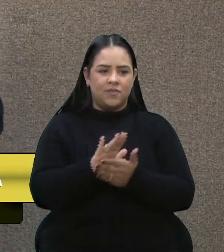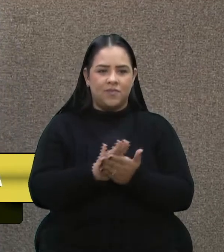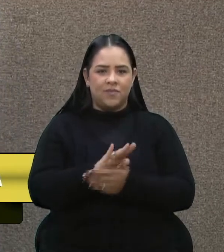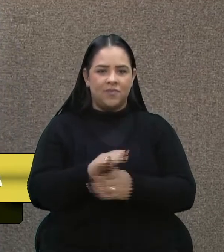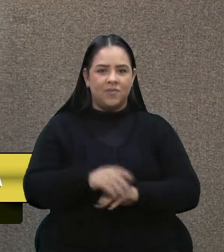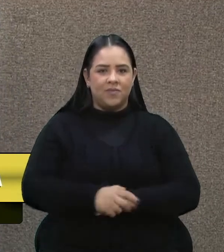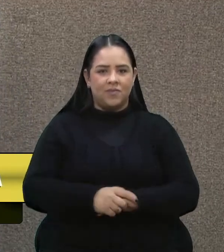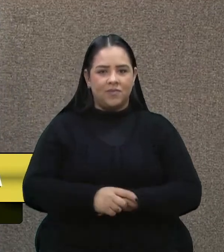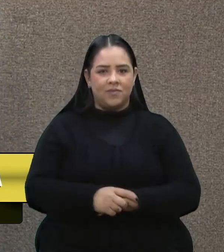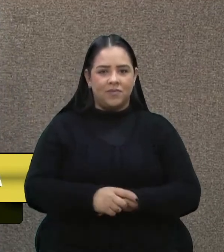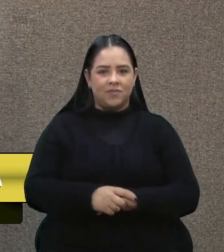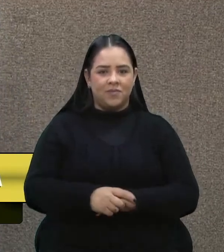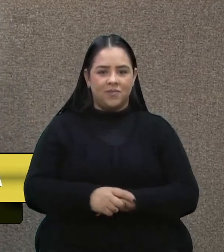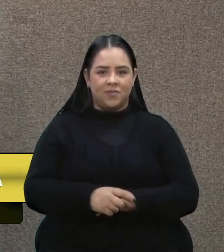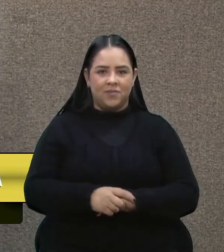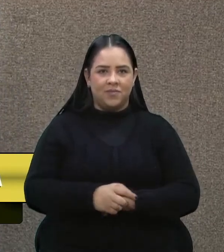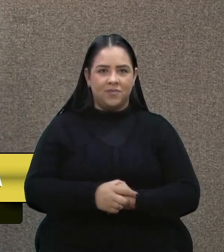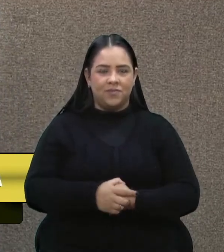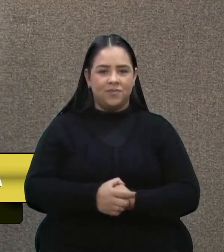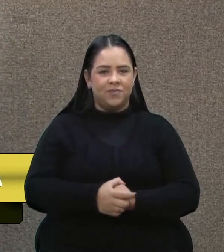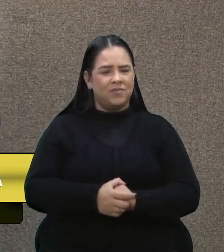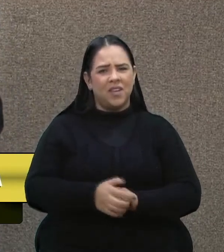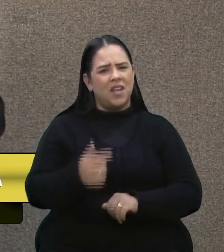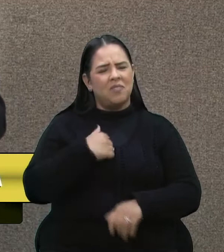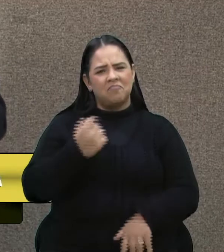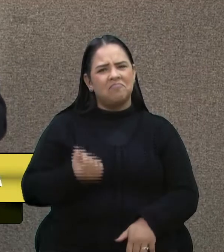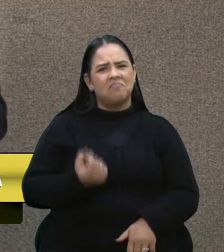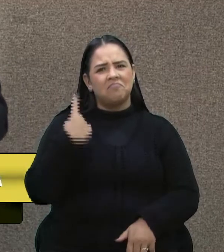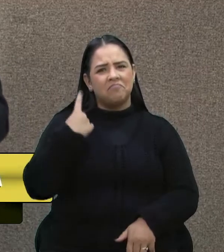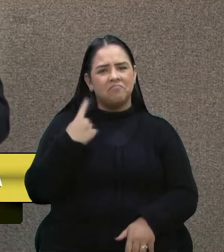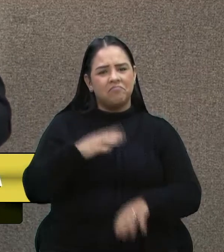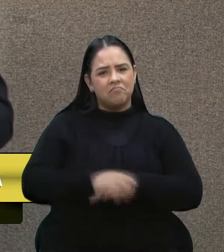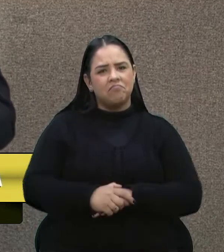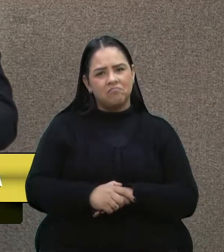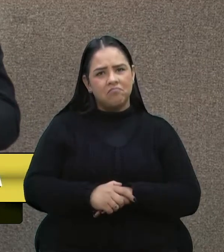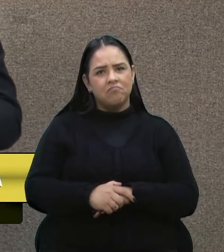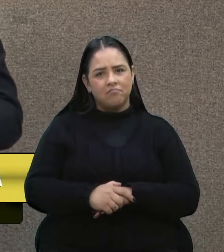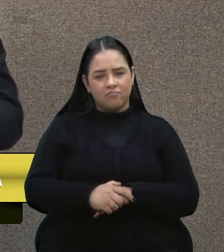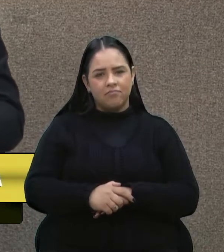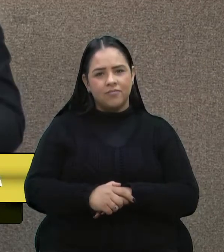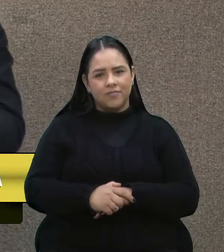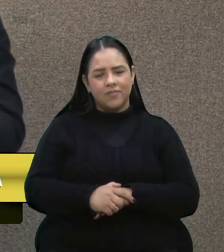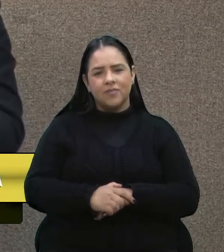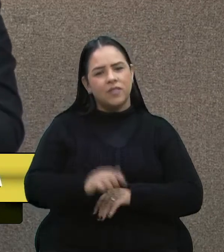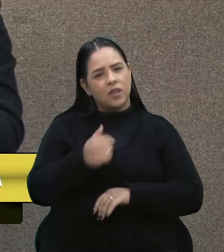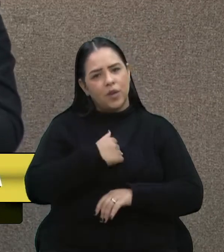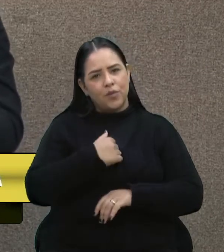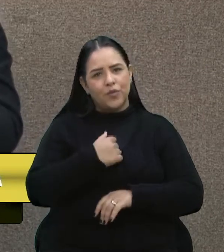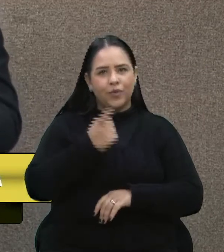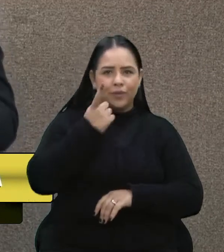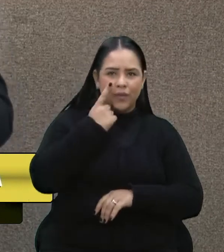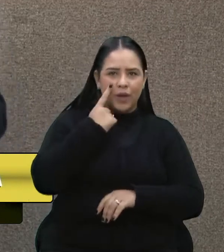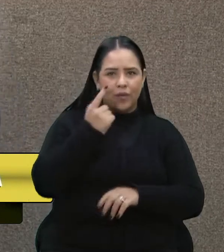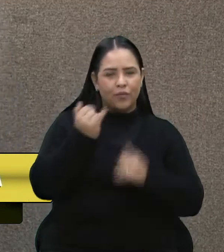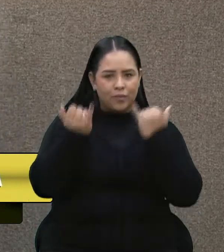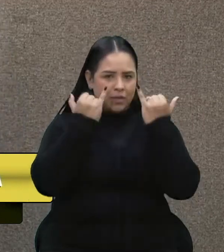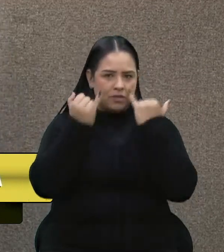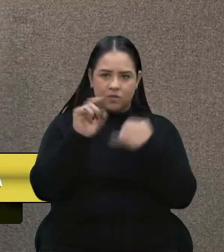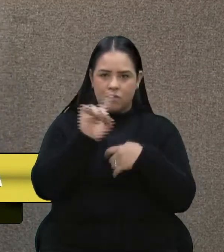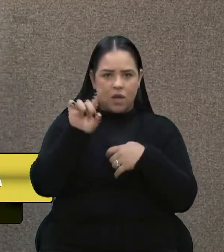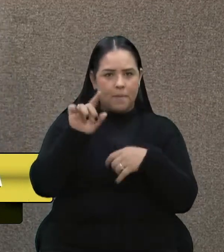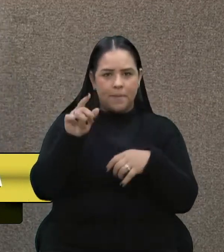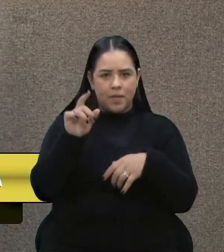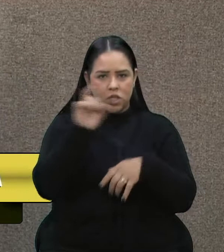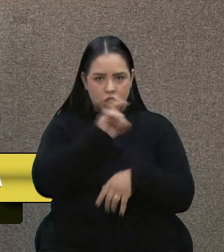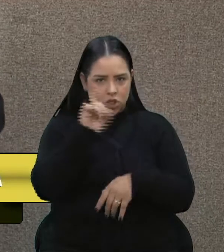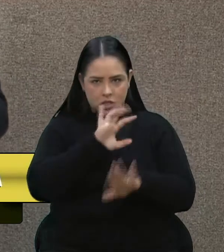Eu me estranhei. Então, eu procurei me informar. Isso não é fake, isso é